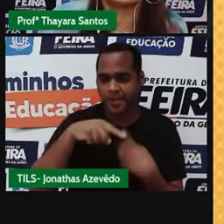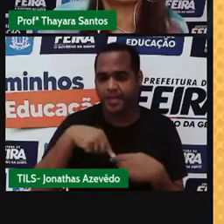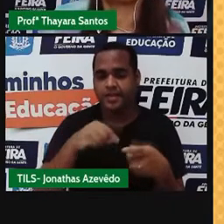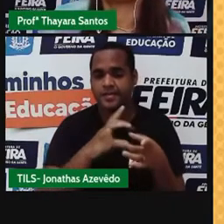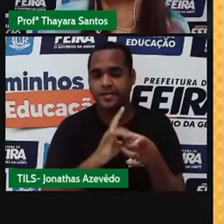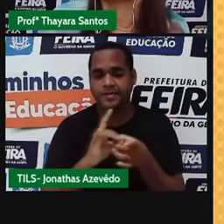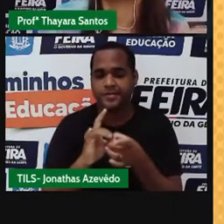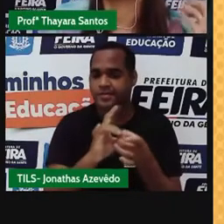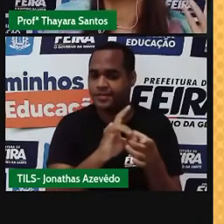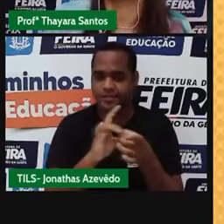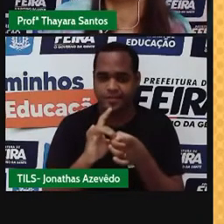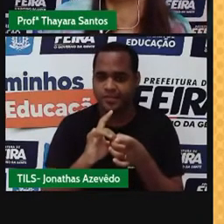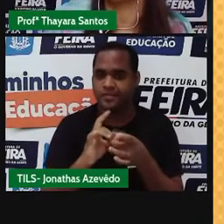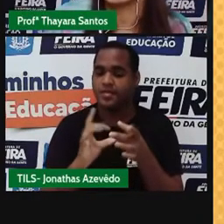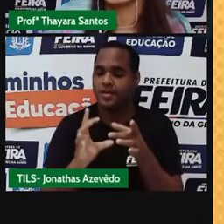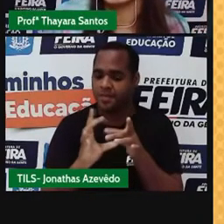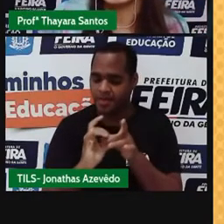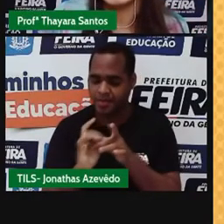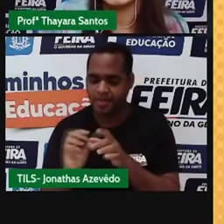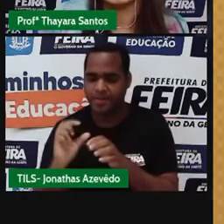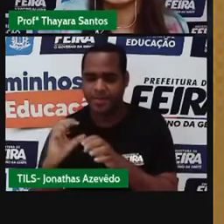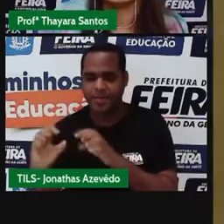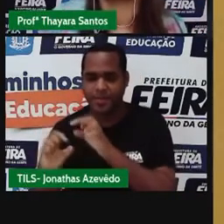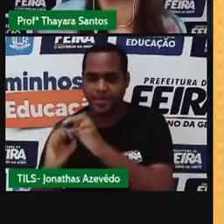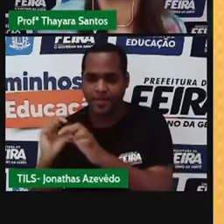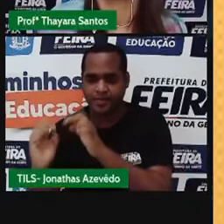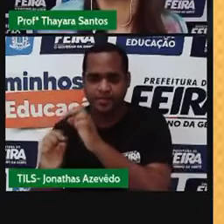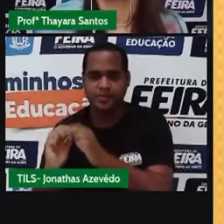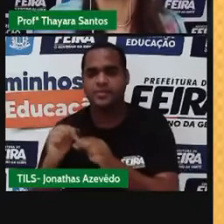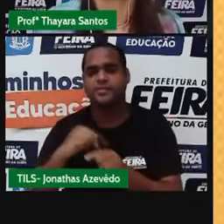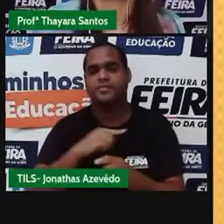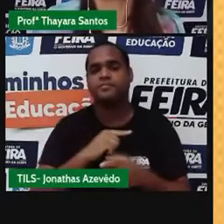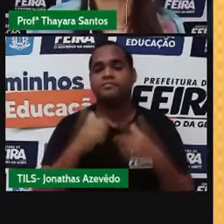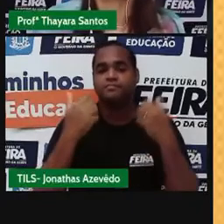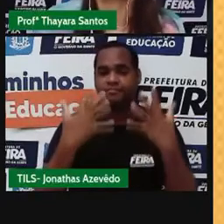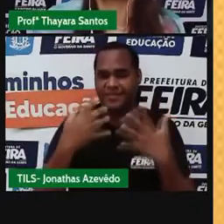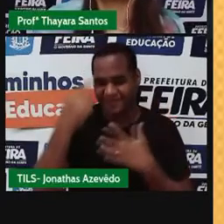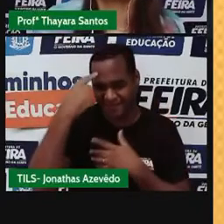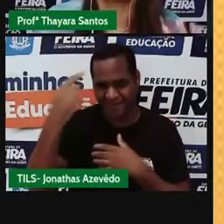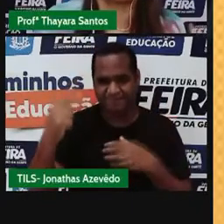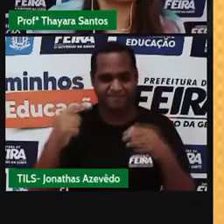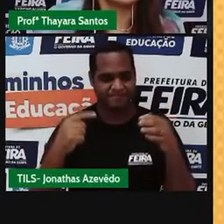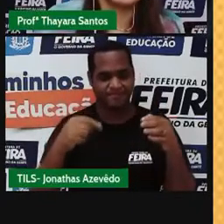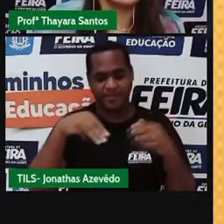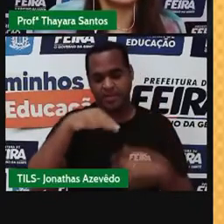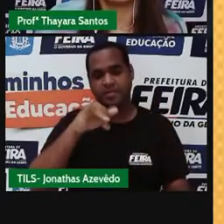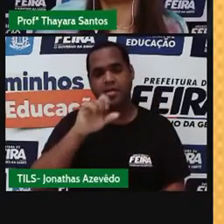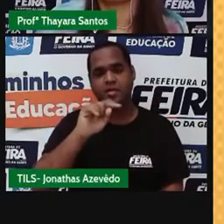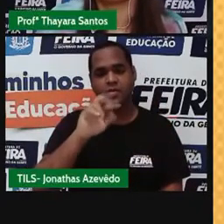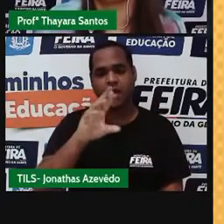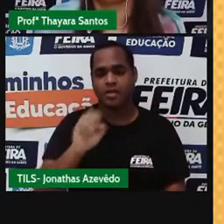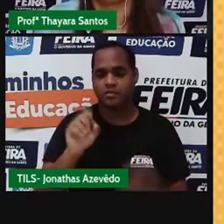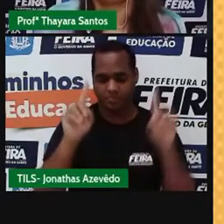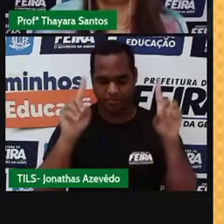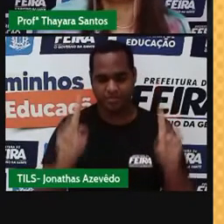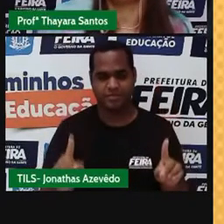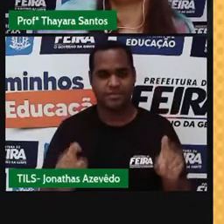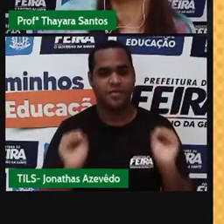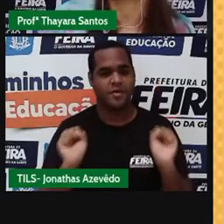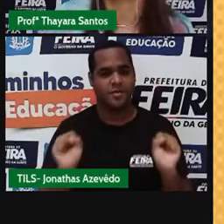substâncias vai ser um constituinte daquela mistura. Então, essas misturas também podem ser classificadas como